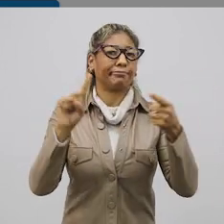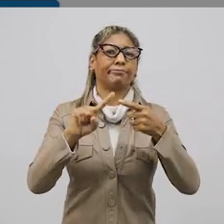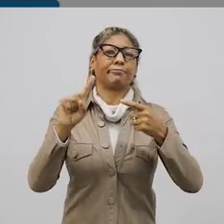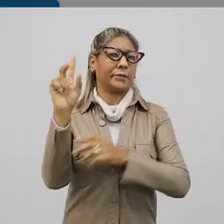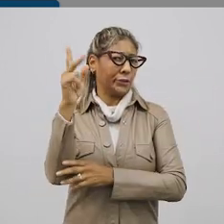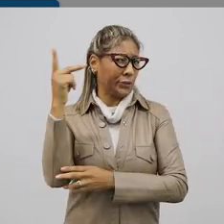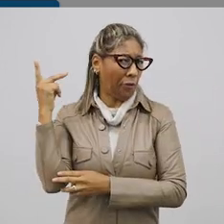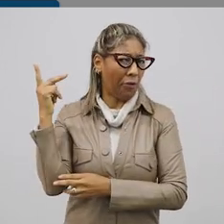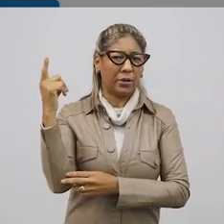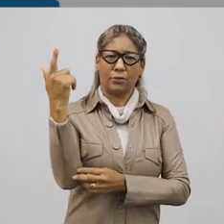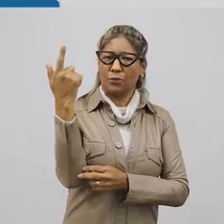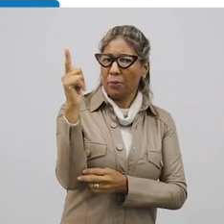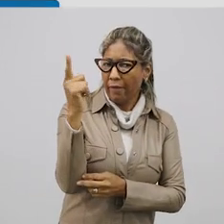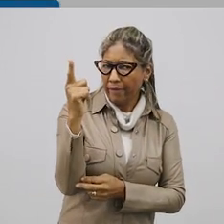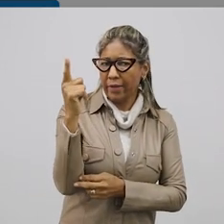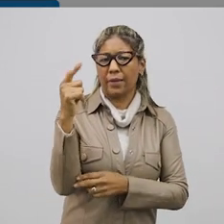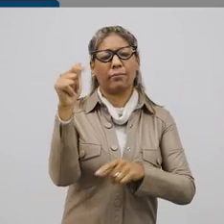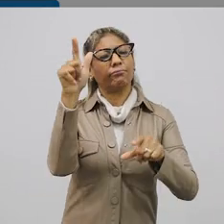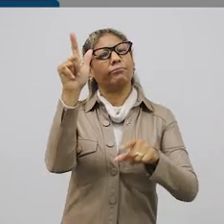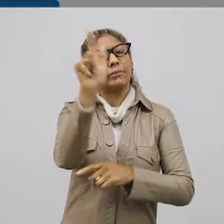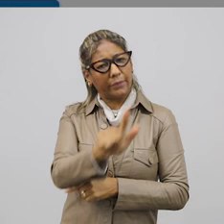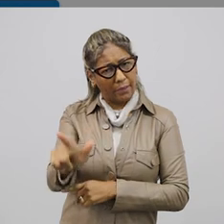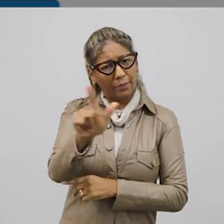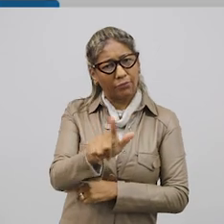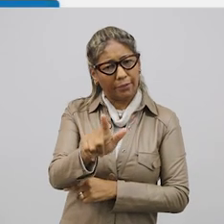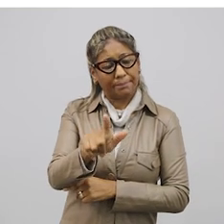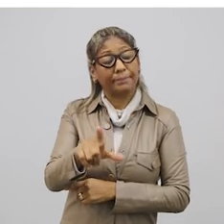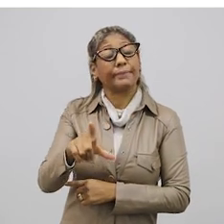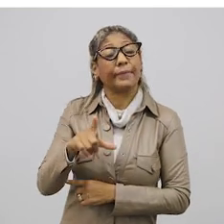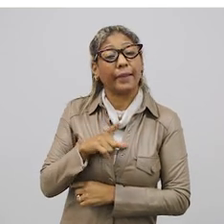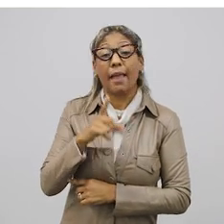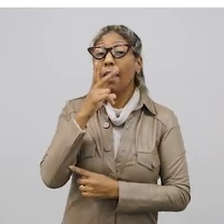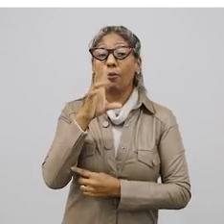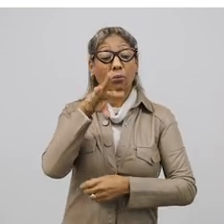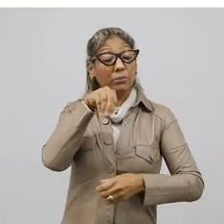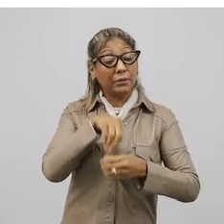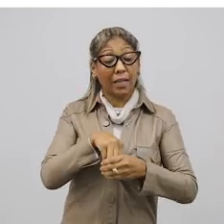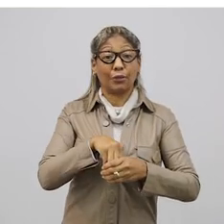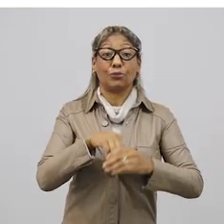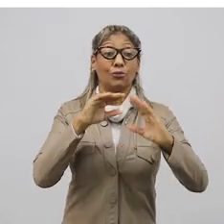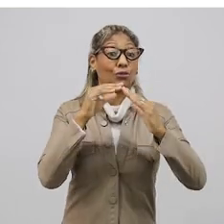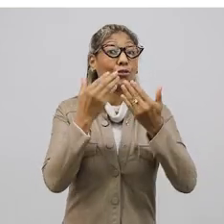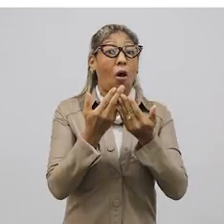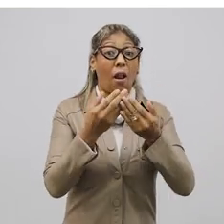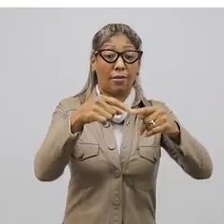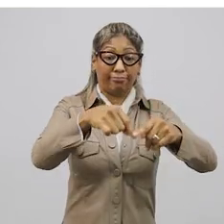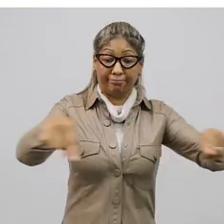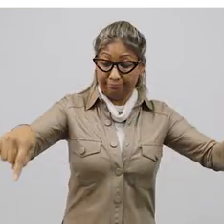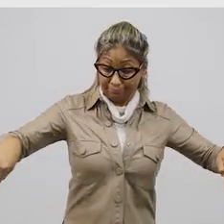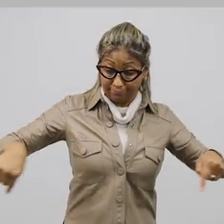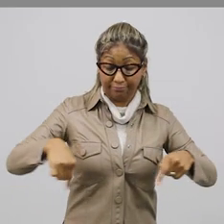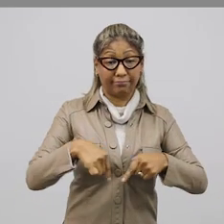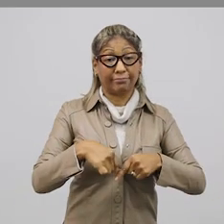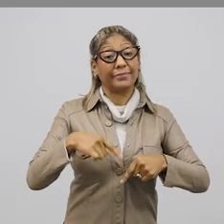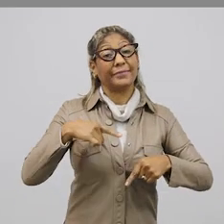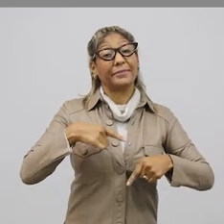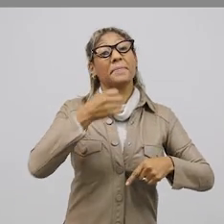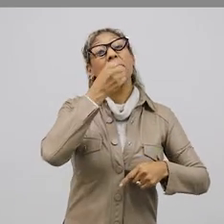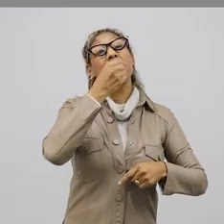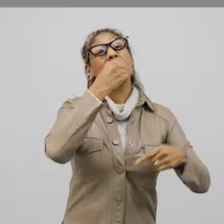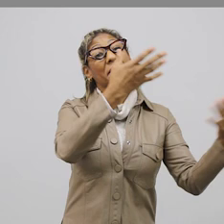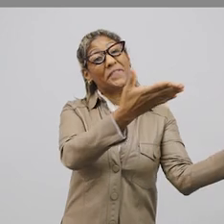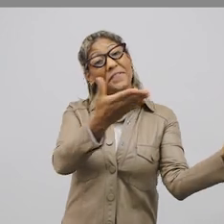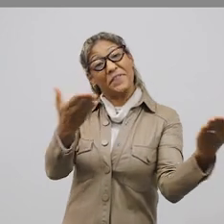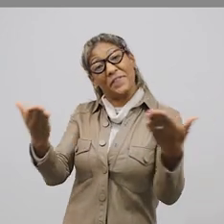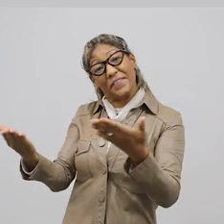educação física, história, geografia e literatura. É como estar dentro de uma sala de aula, com uma mensagem